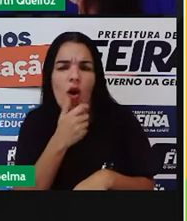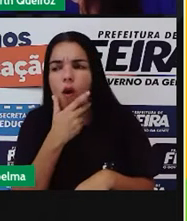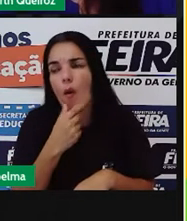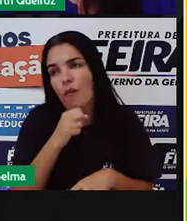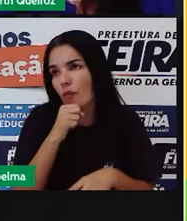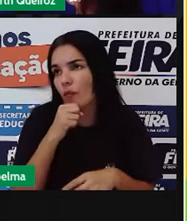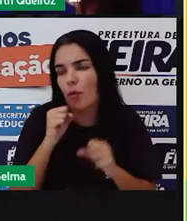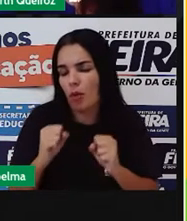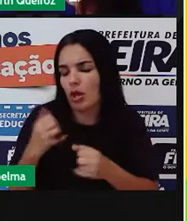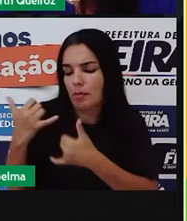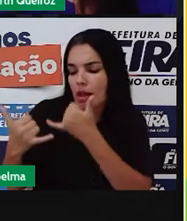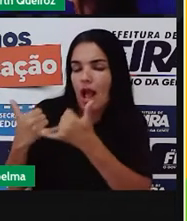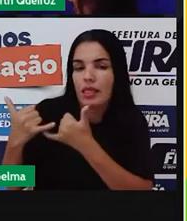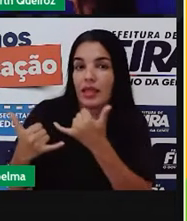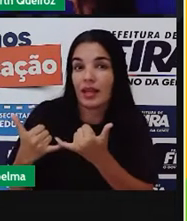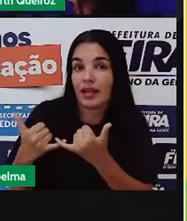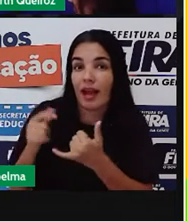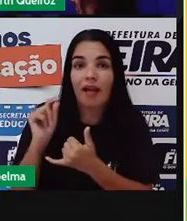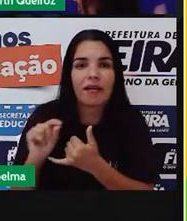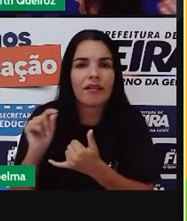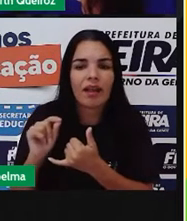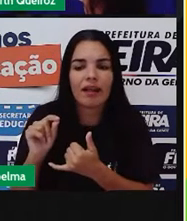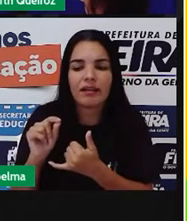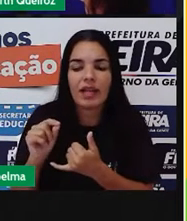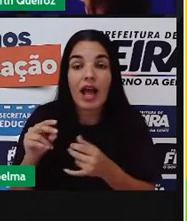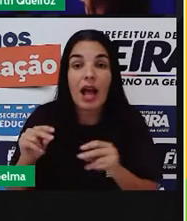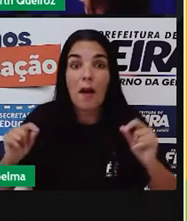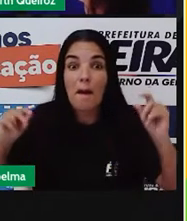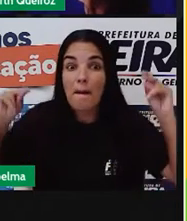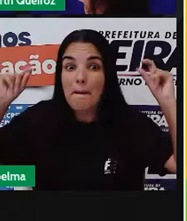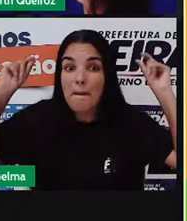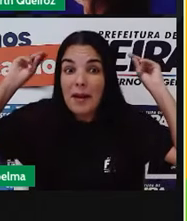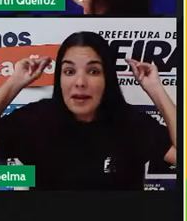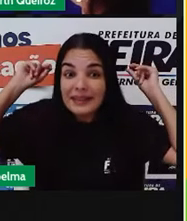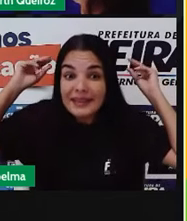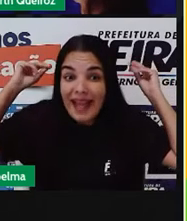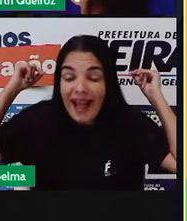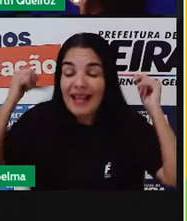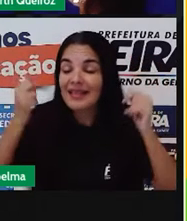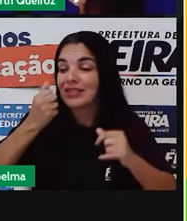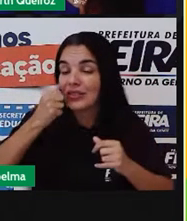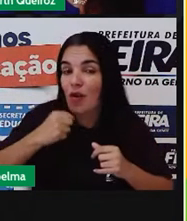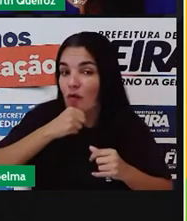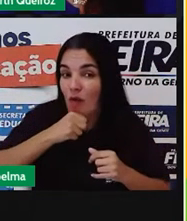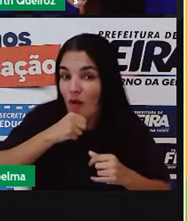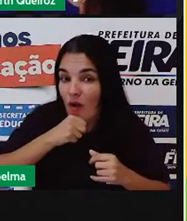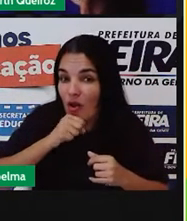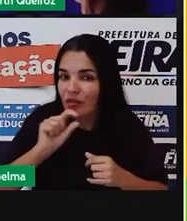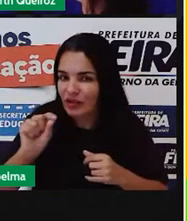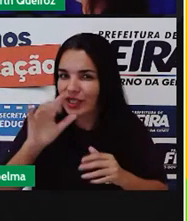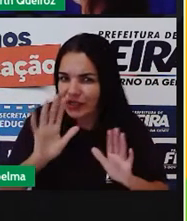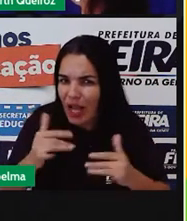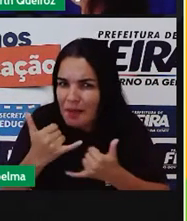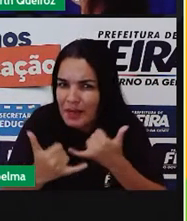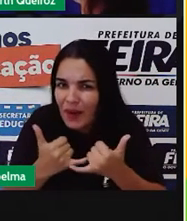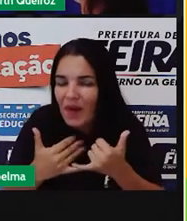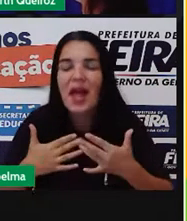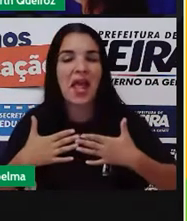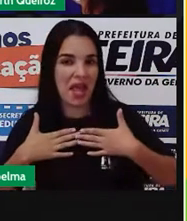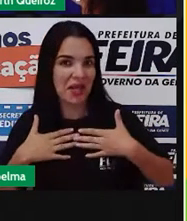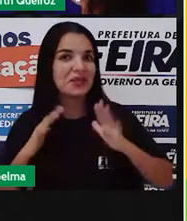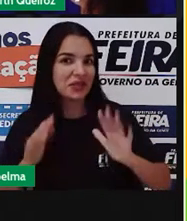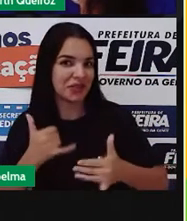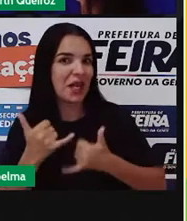avô, né? De uma brincadeira que ele realizava lá na infância dele. Vocês já brincaram? Eu já brinquei.